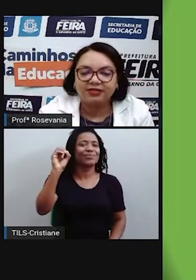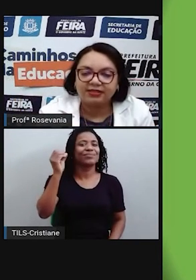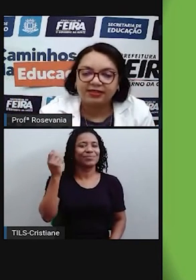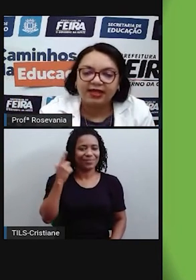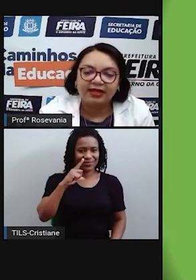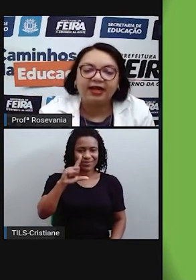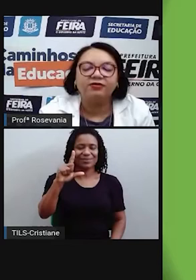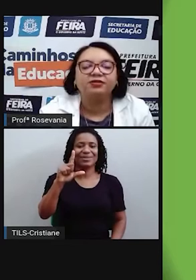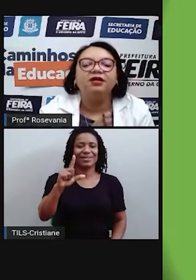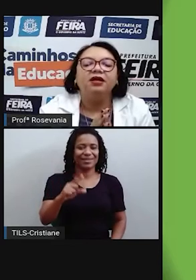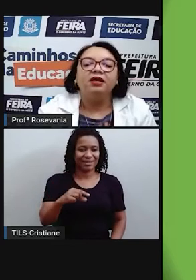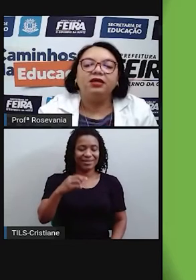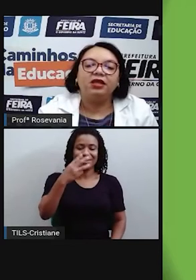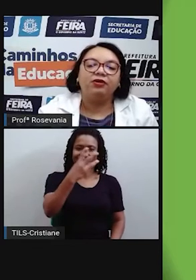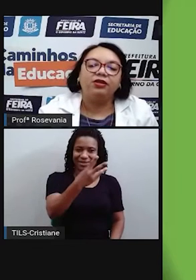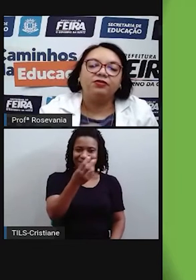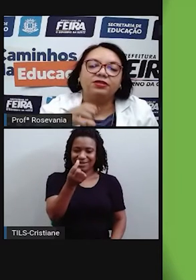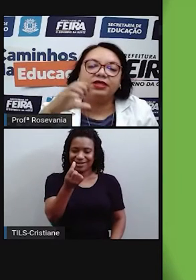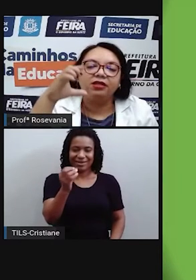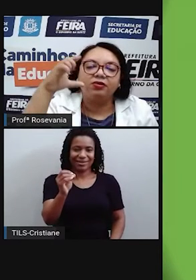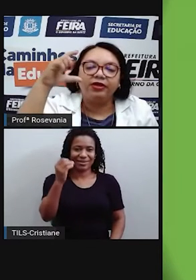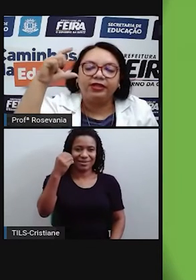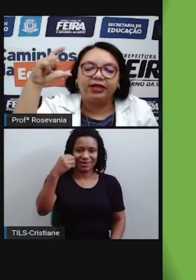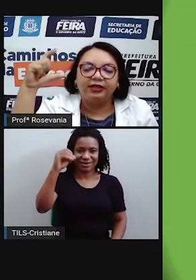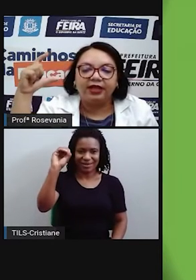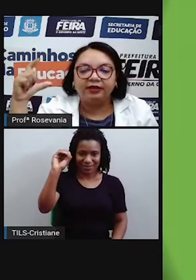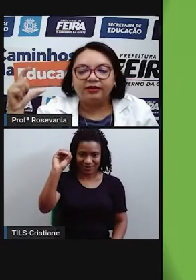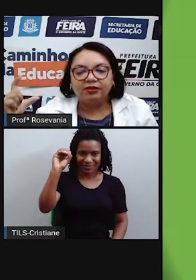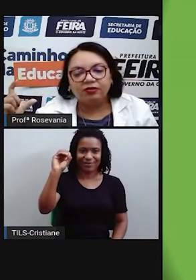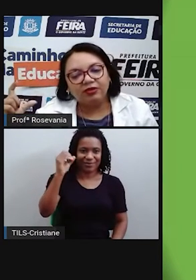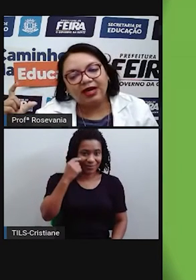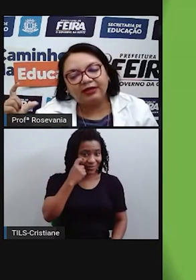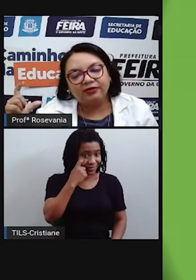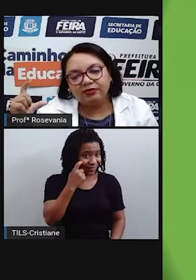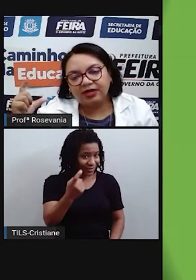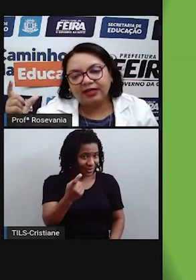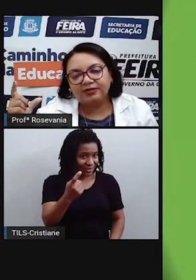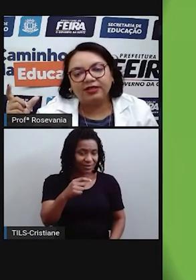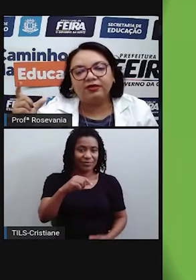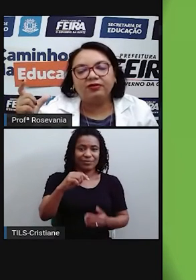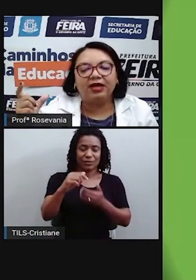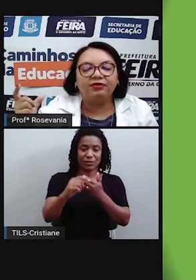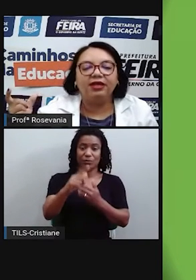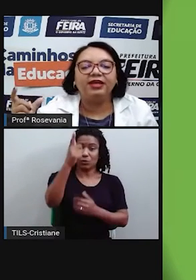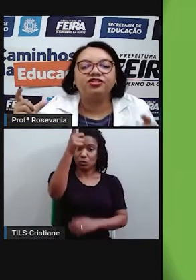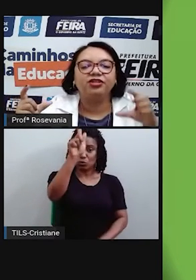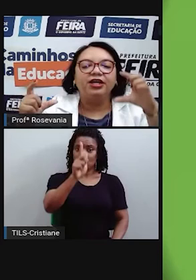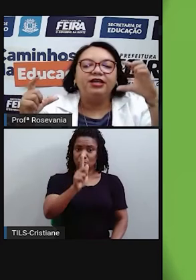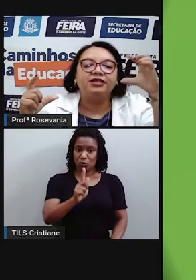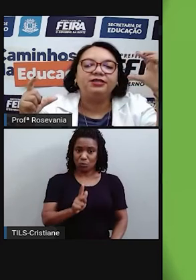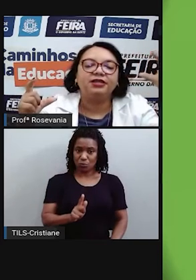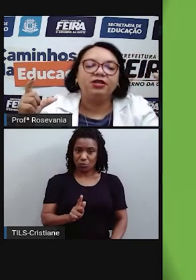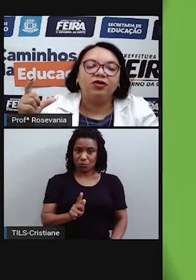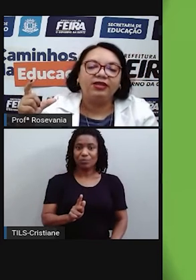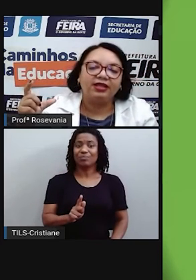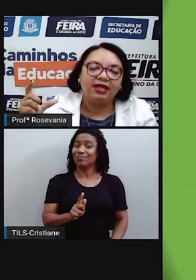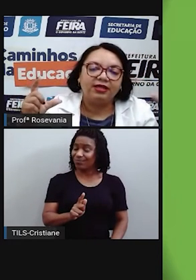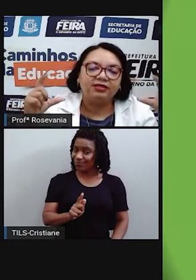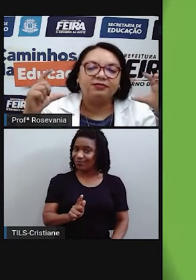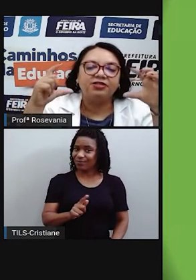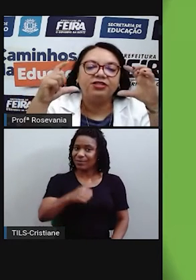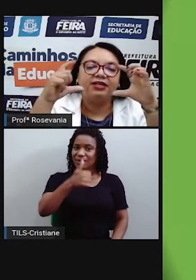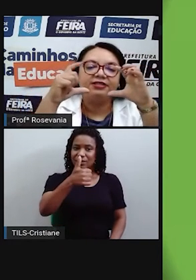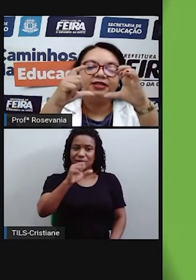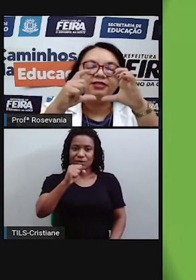360 graus. Então, tenho 180 do lado, no caso, do lado leste e 180